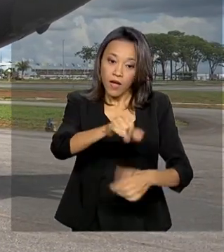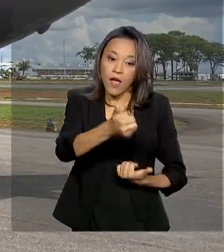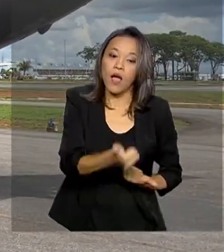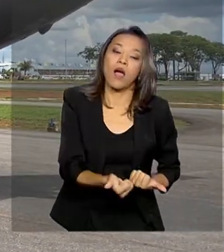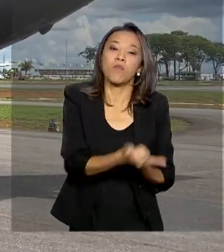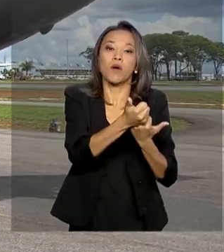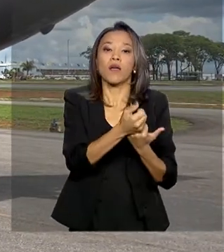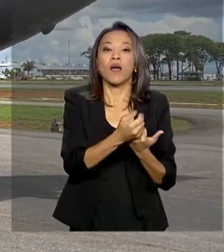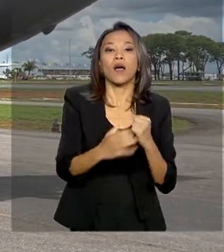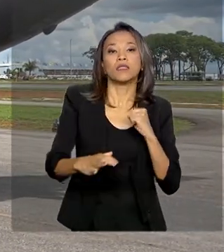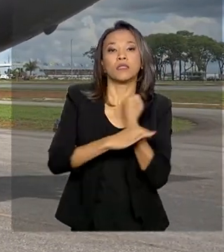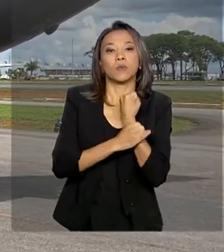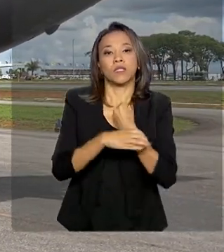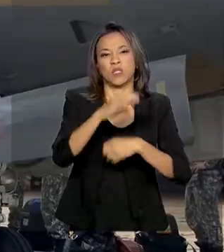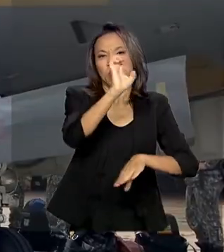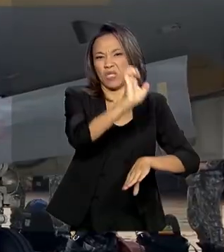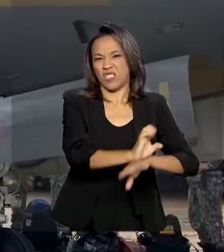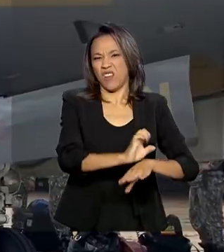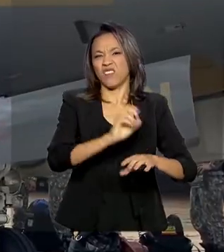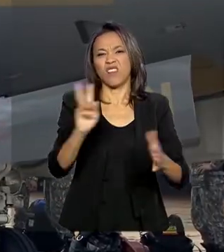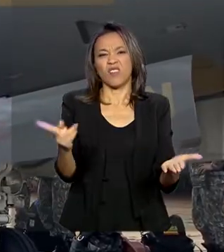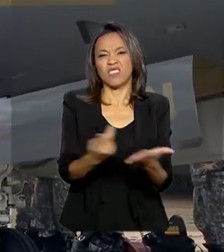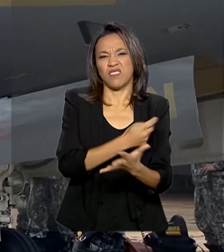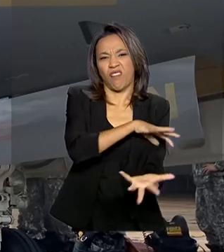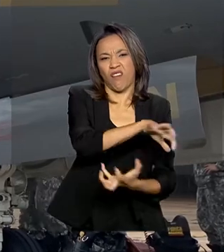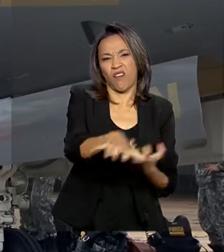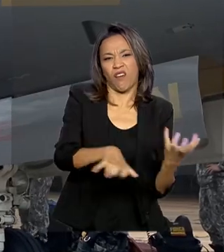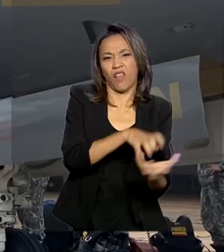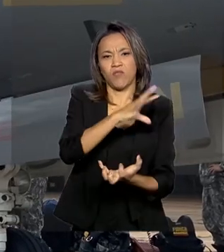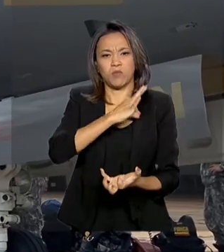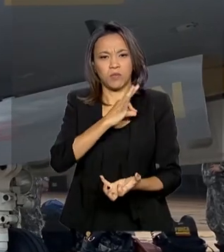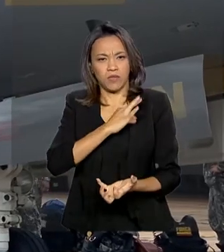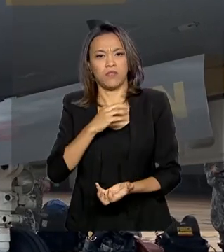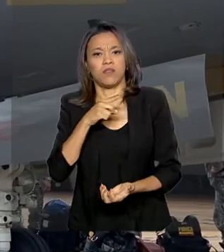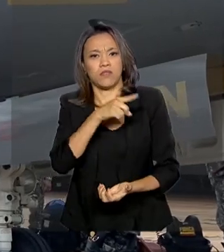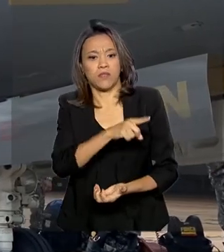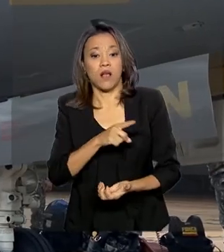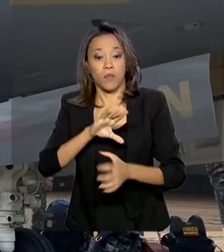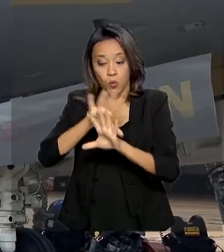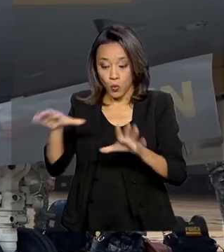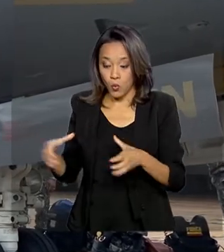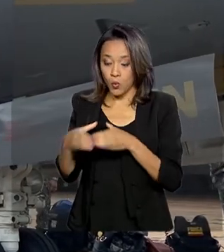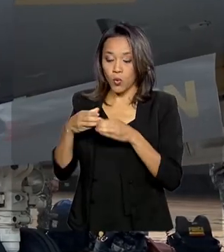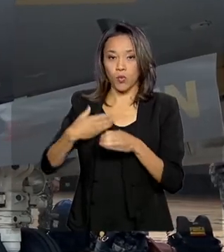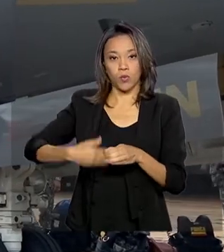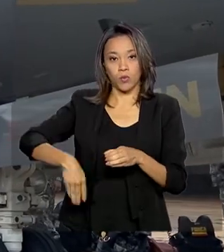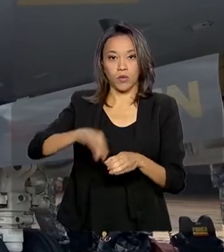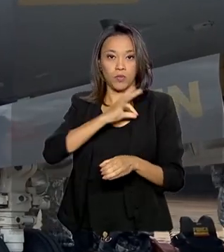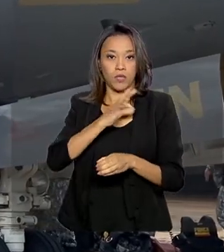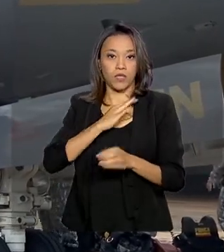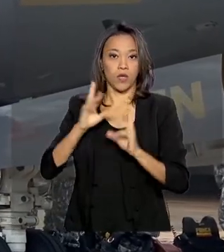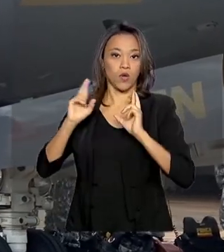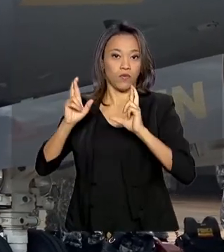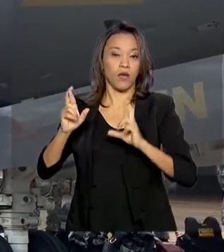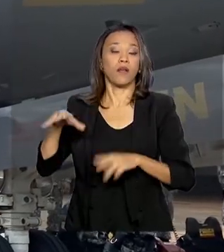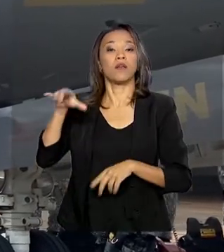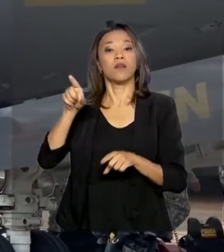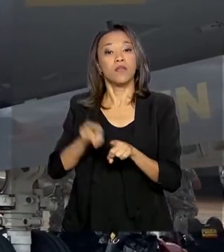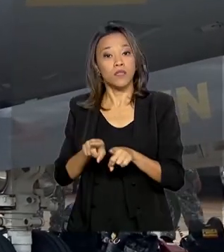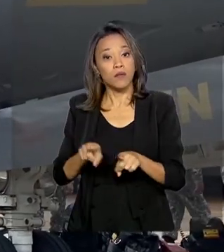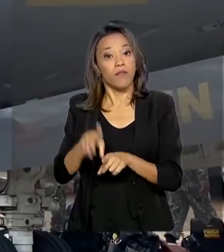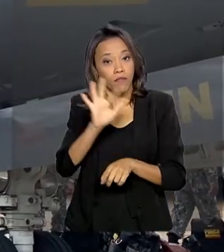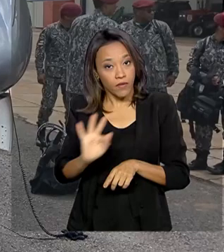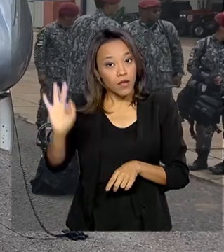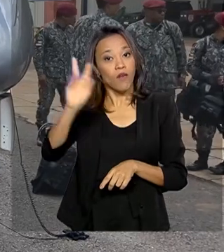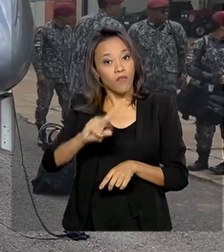a segurança do Estado, que passa por uma greve de policiais militares. Integrantes da Polícia Federal e da Polícia Rodoviária Federal também